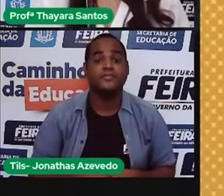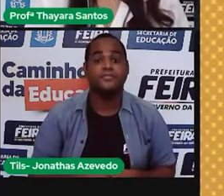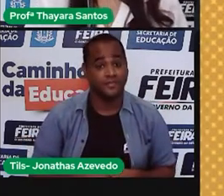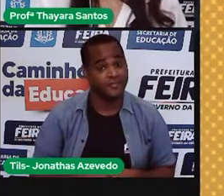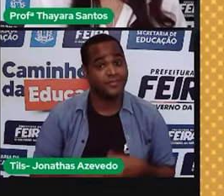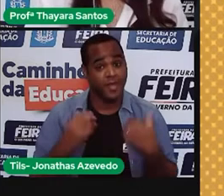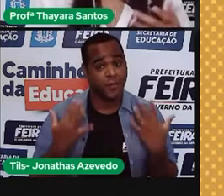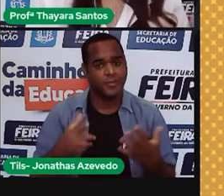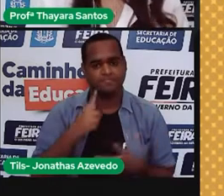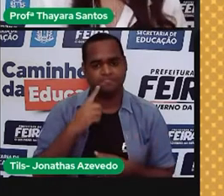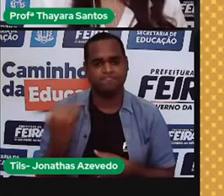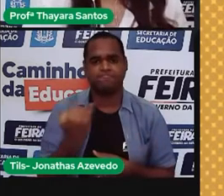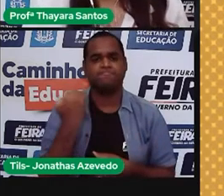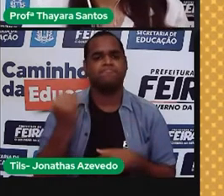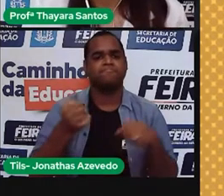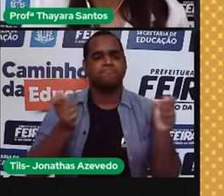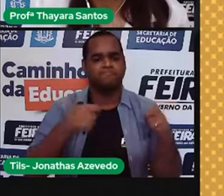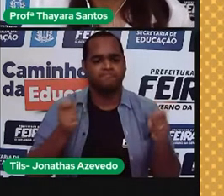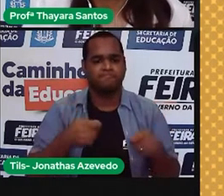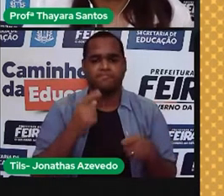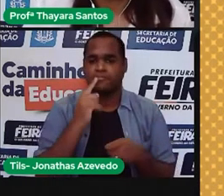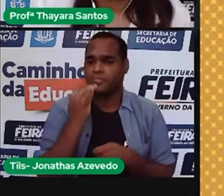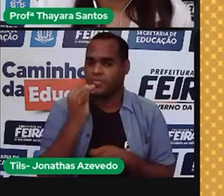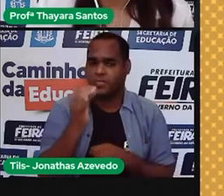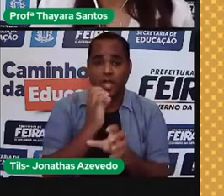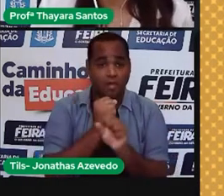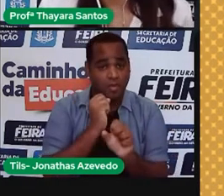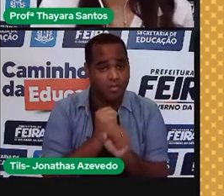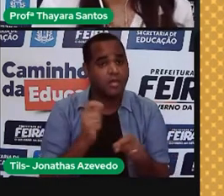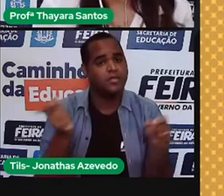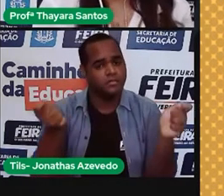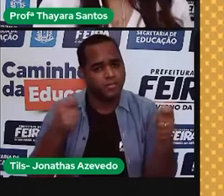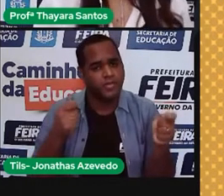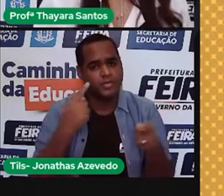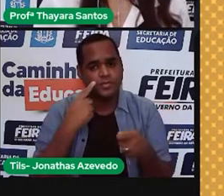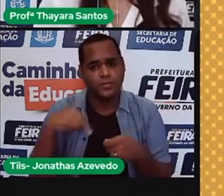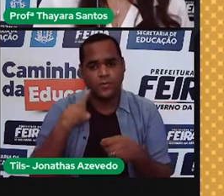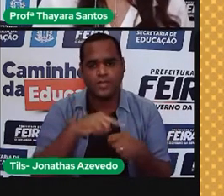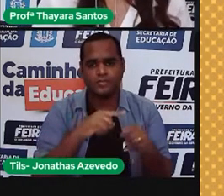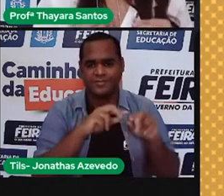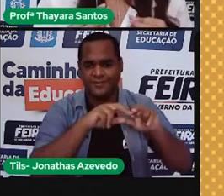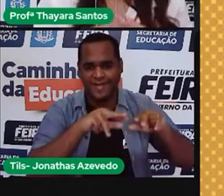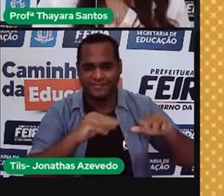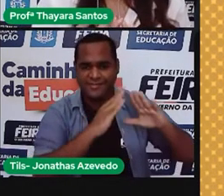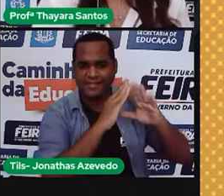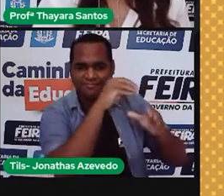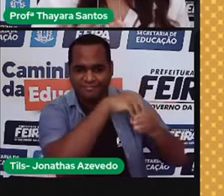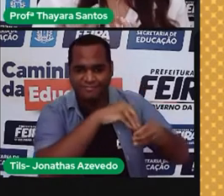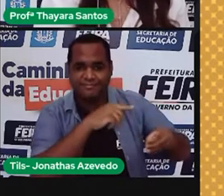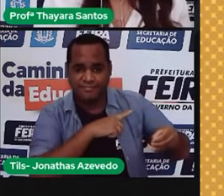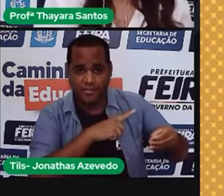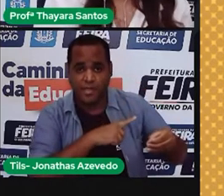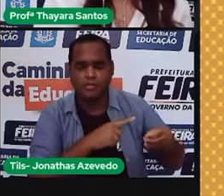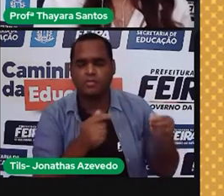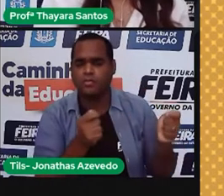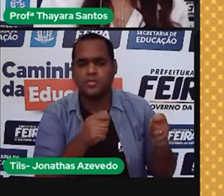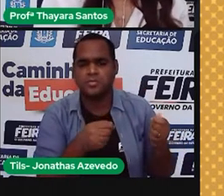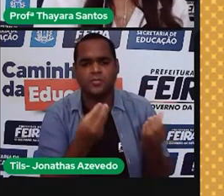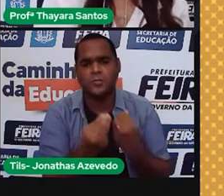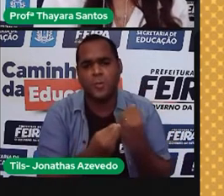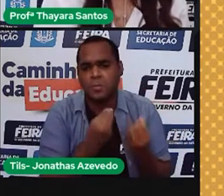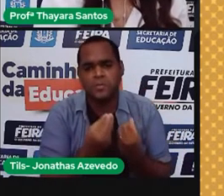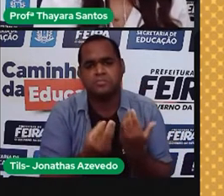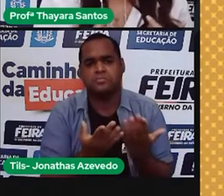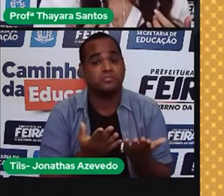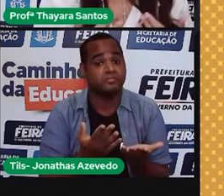E é possível calcular essa energia que a gente consome no nosso dia a dia. Essa energia elétrica que a gente consome no nosso dia a dia,